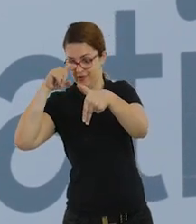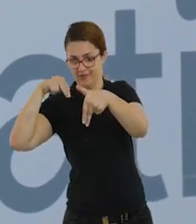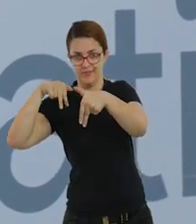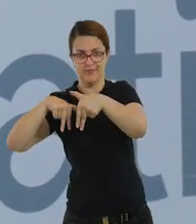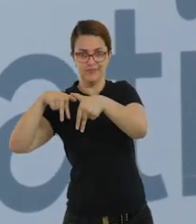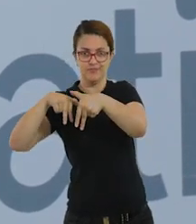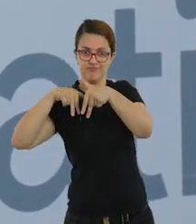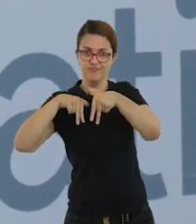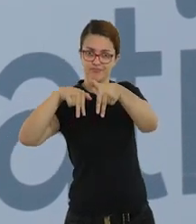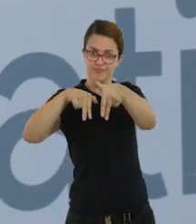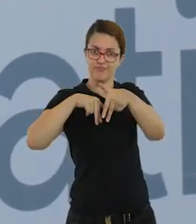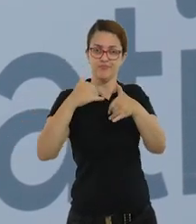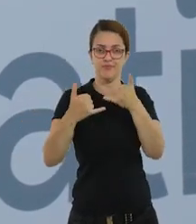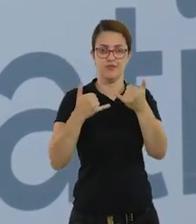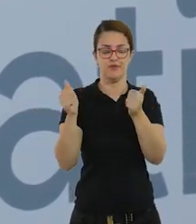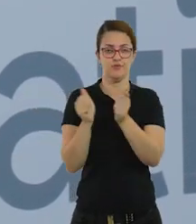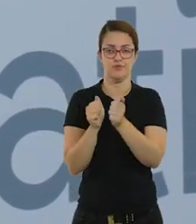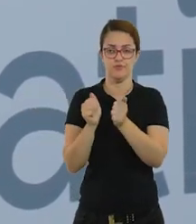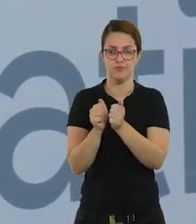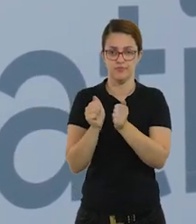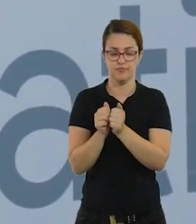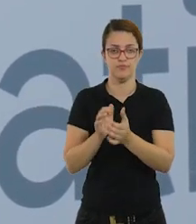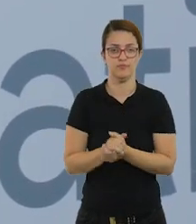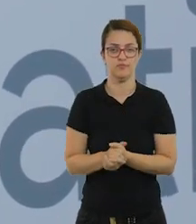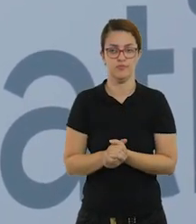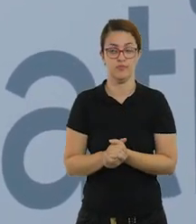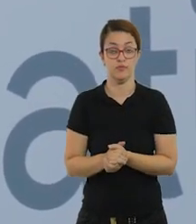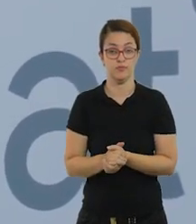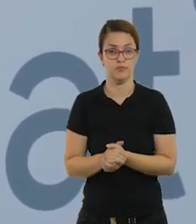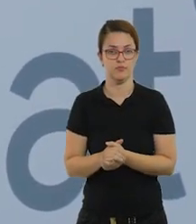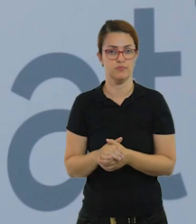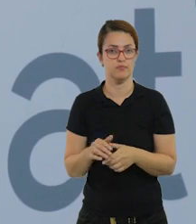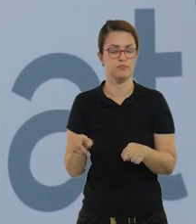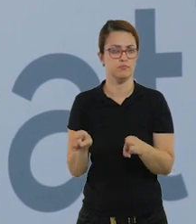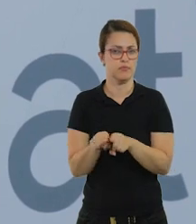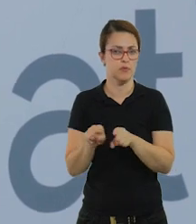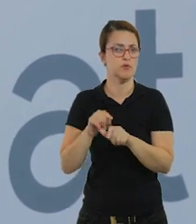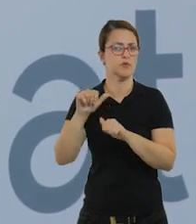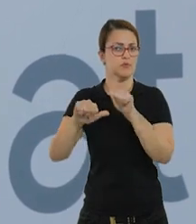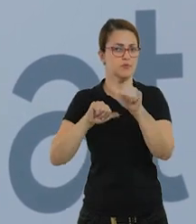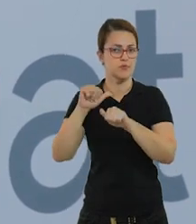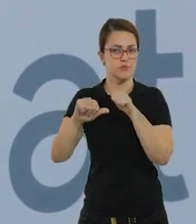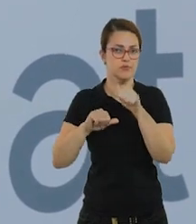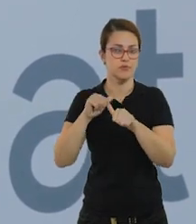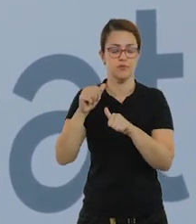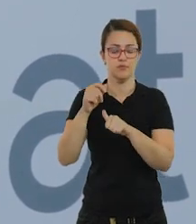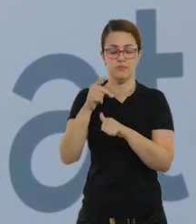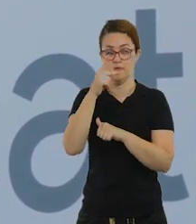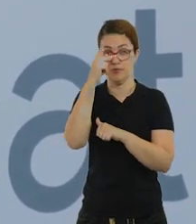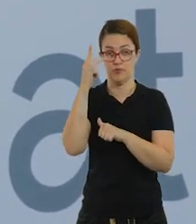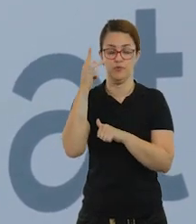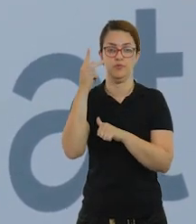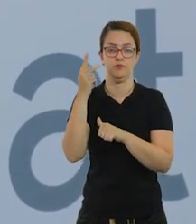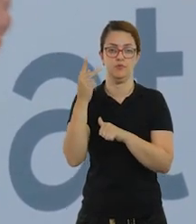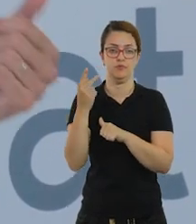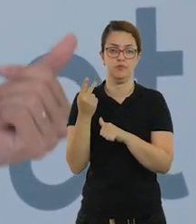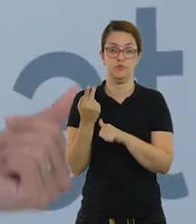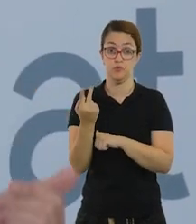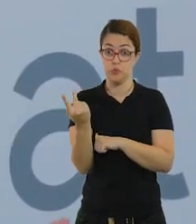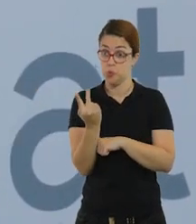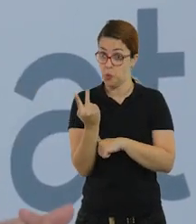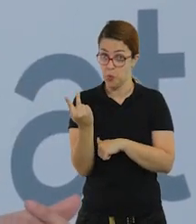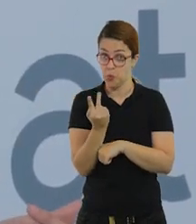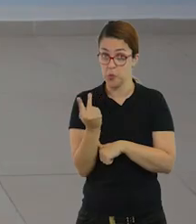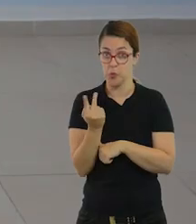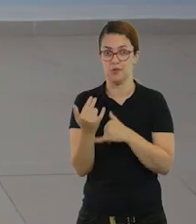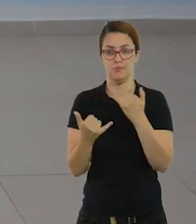depois de você e ela consegue brincar junto, tá bom? Agora eu vou mostrar uma variação também que a gente pode fazer com duas pessoas, só